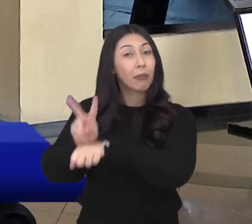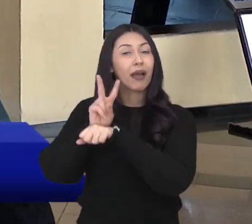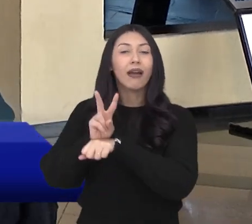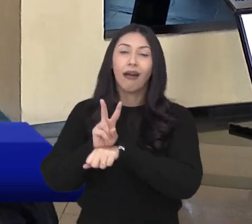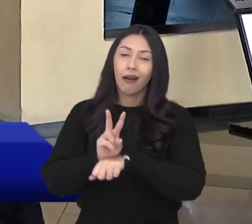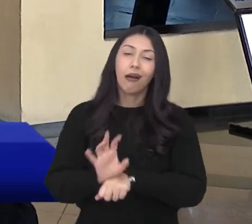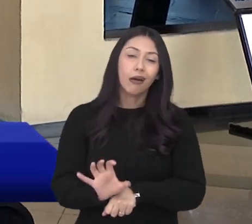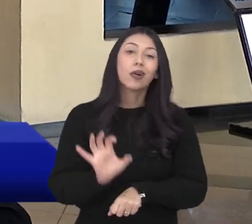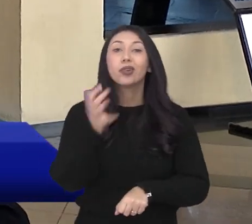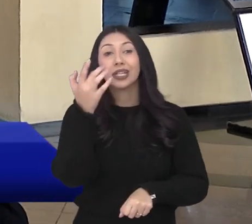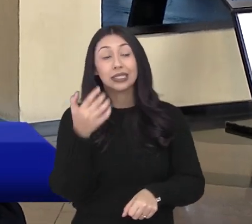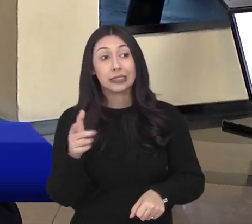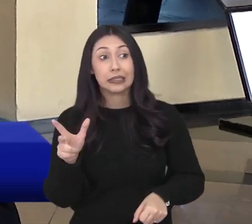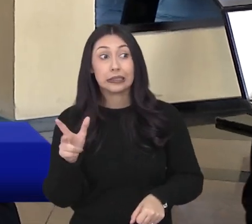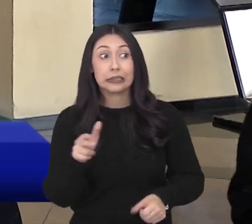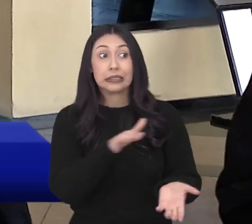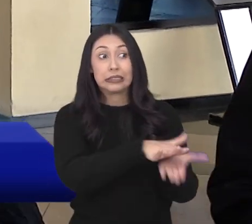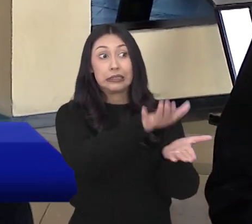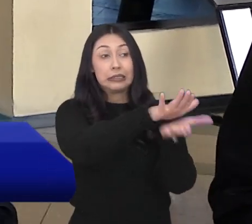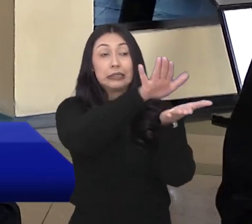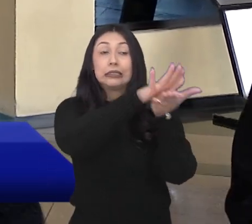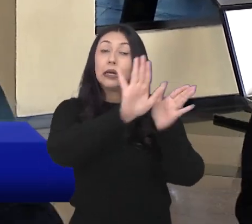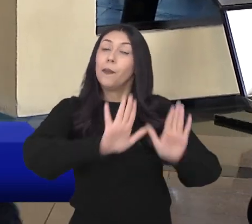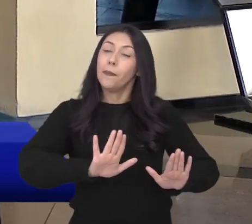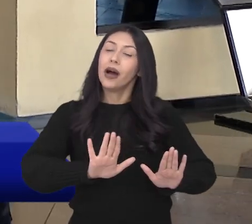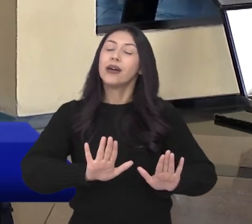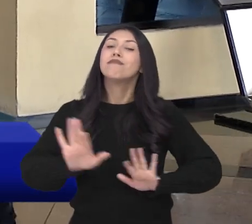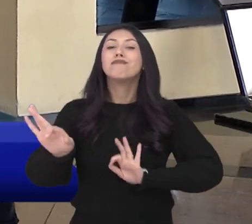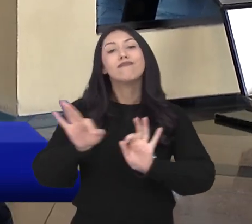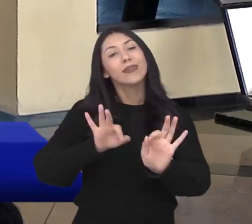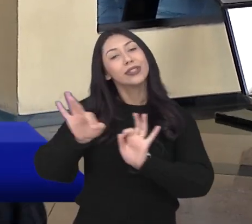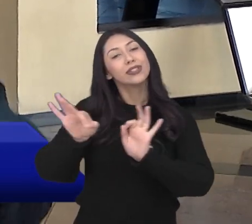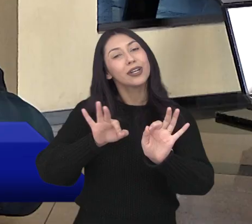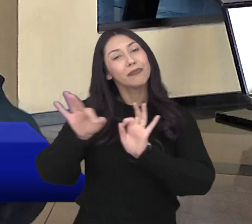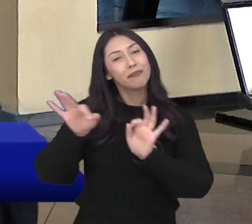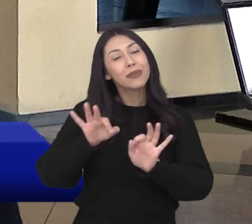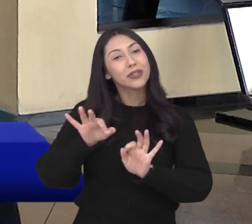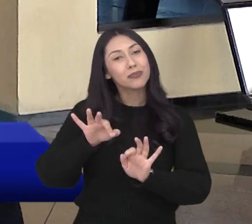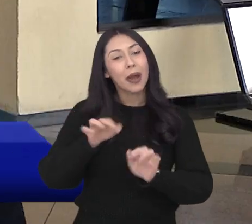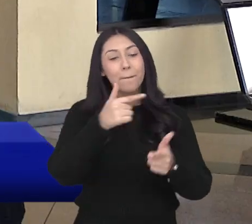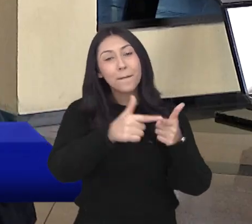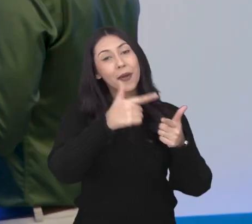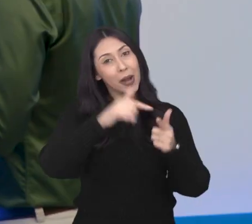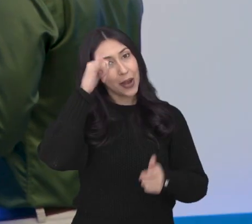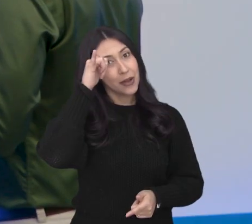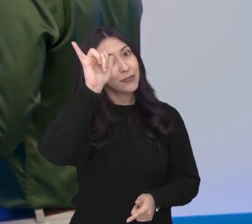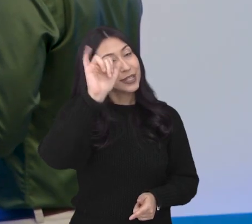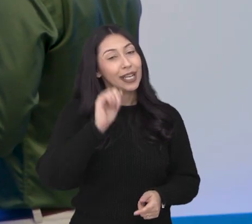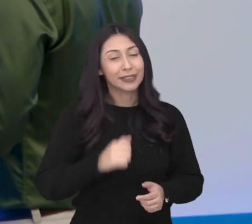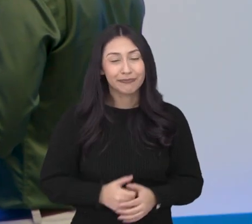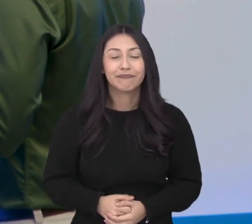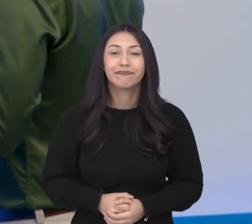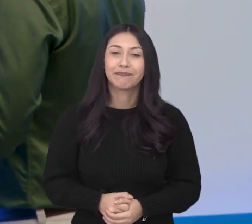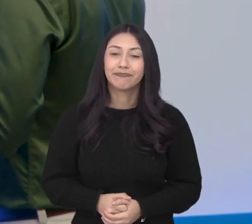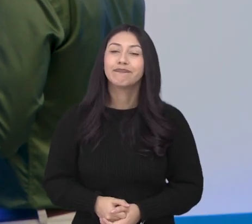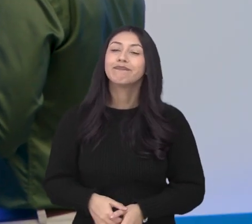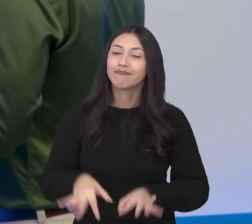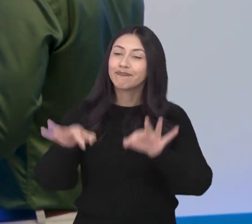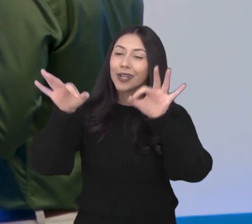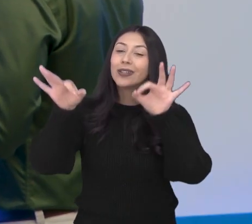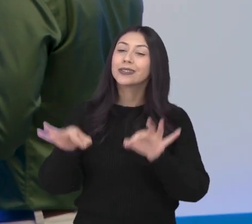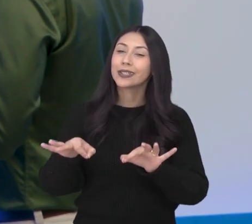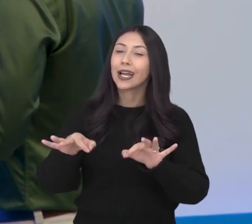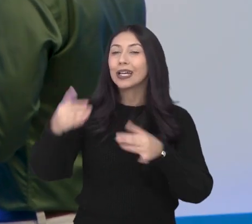evitar a bola de neve, quem nunca se viu numa situação dessa, né? Opa, gastei ali um pouco mais do que podia, então, se planejar para não se ver numa situação como essa.